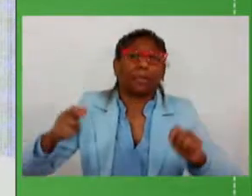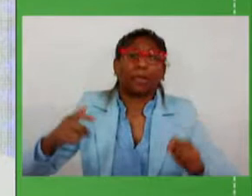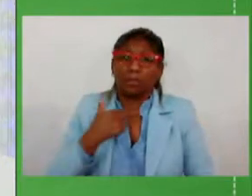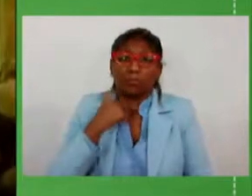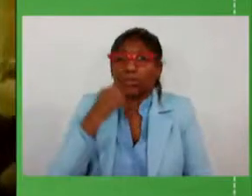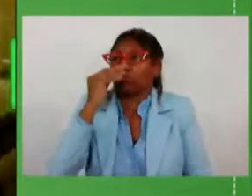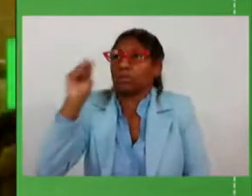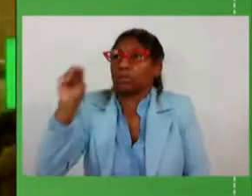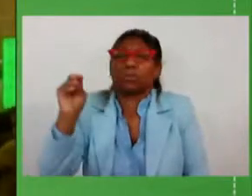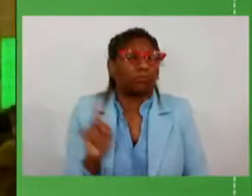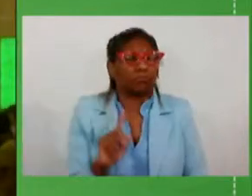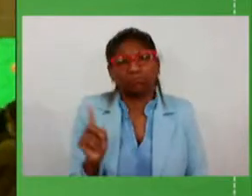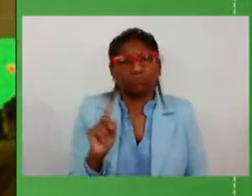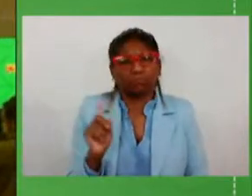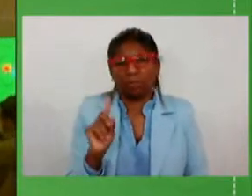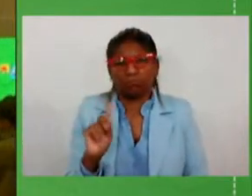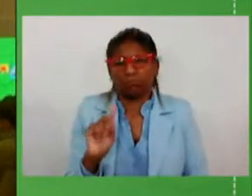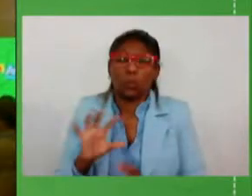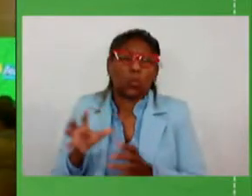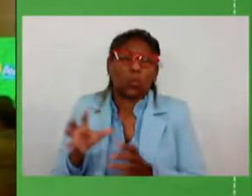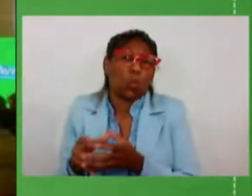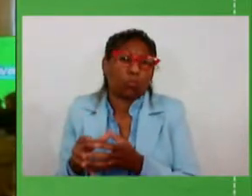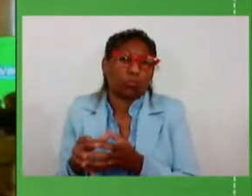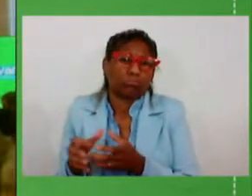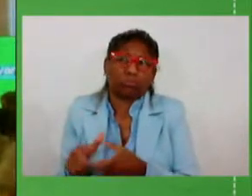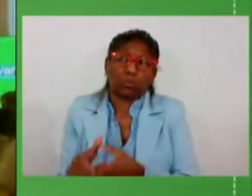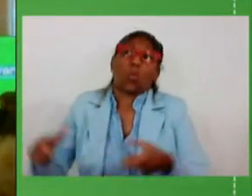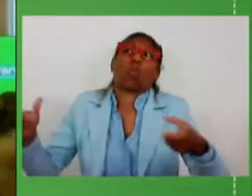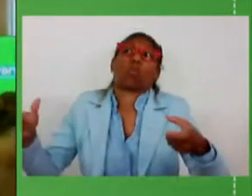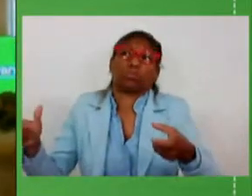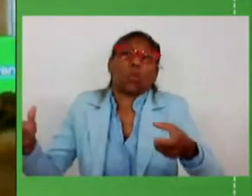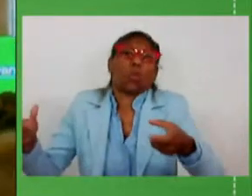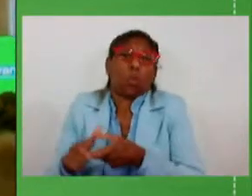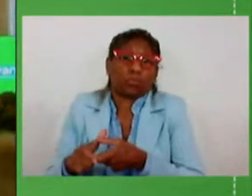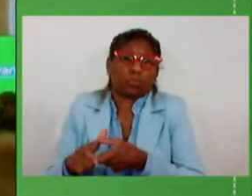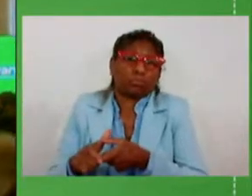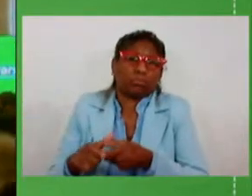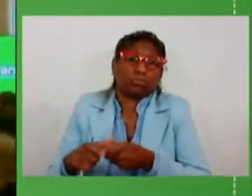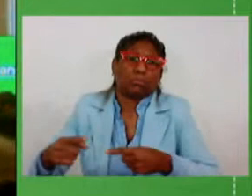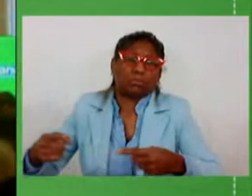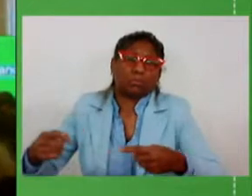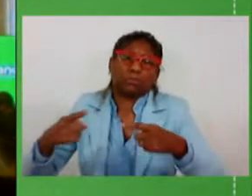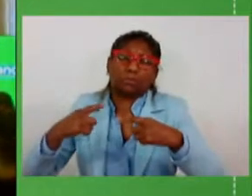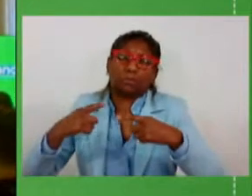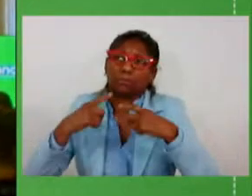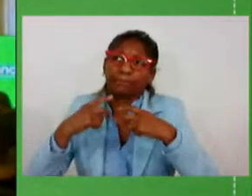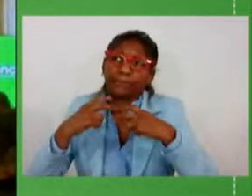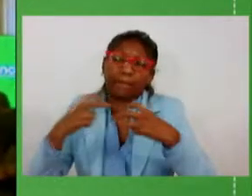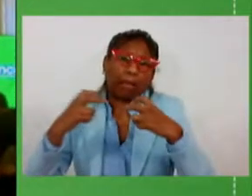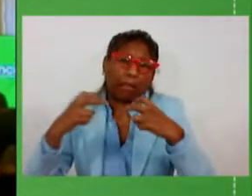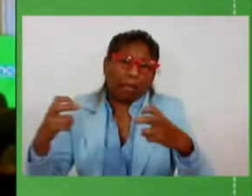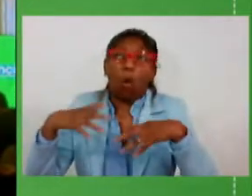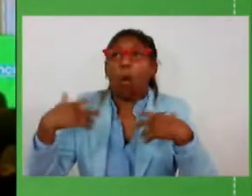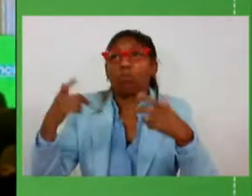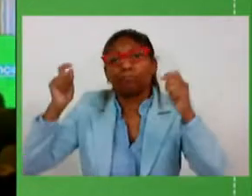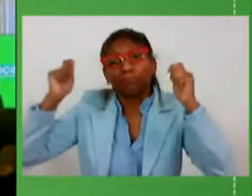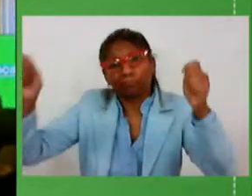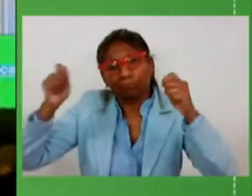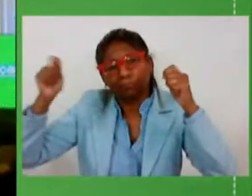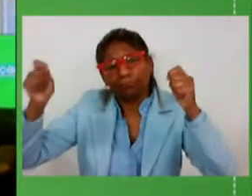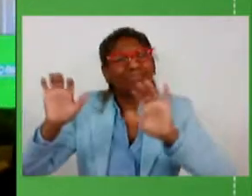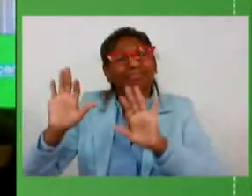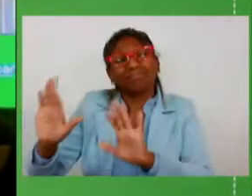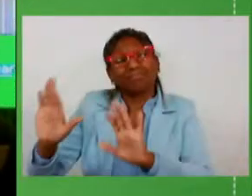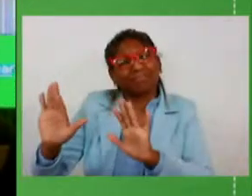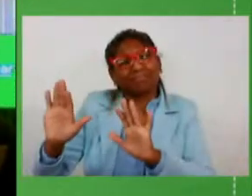qualquer grupo qualquer por menor que seja que a gente possa entender as razões deles mas que a gente não deixe de